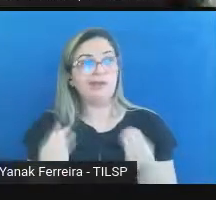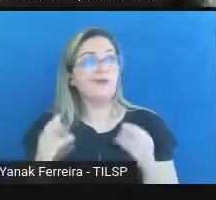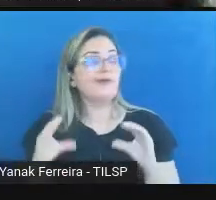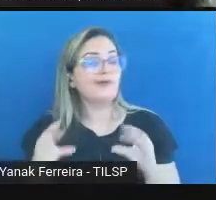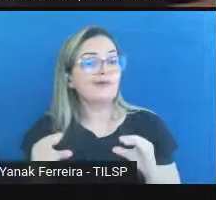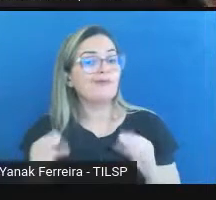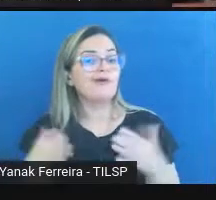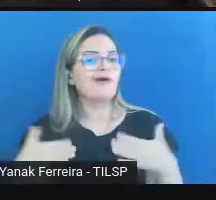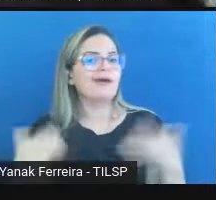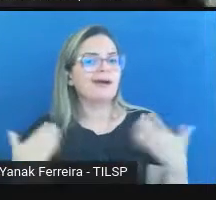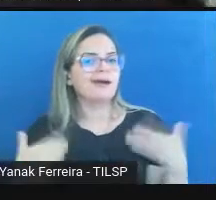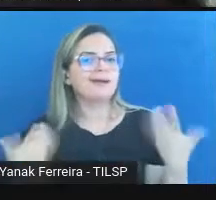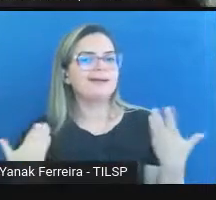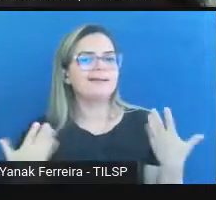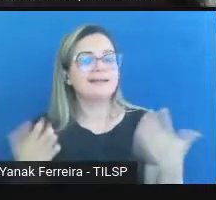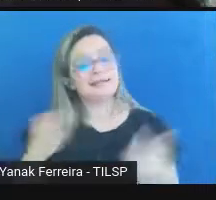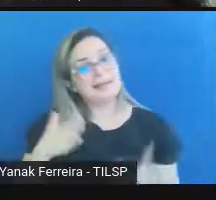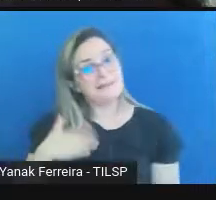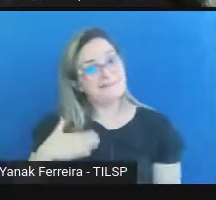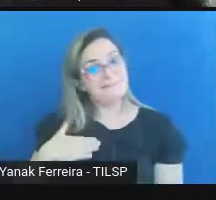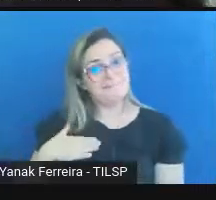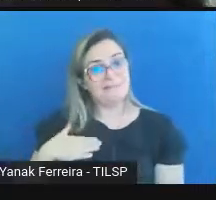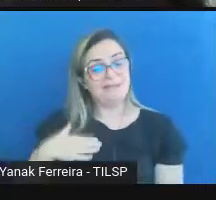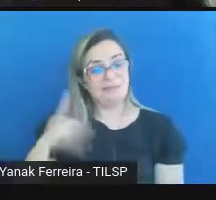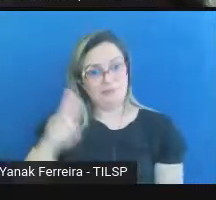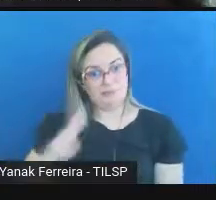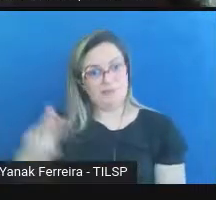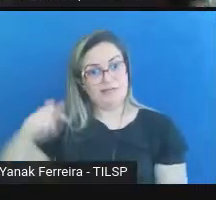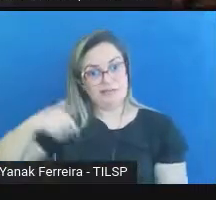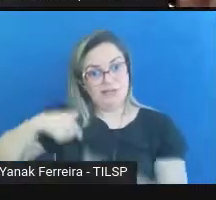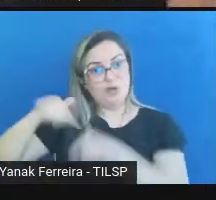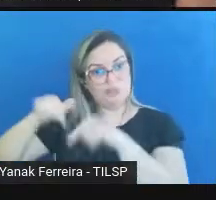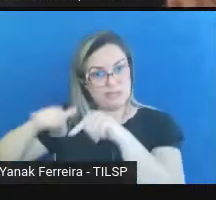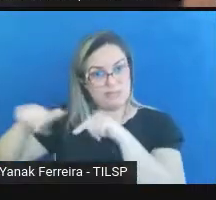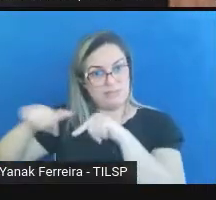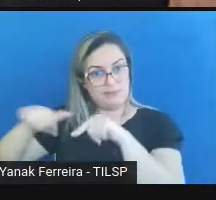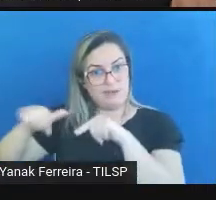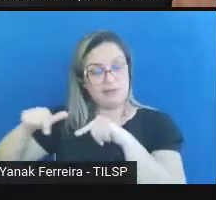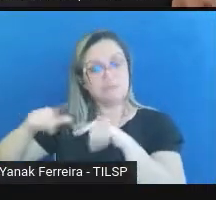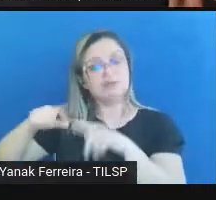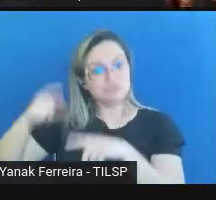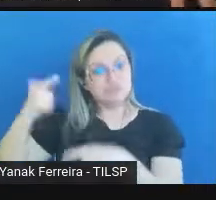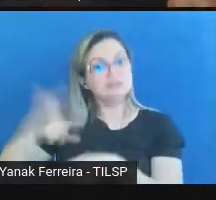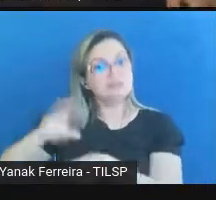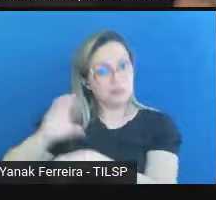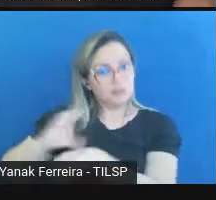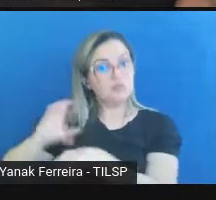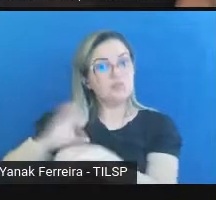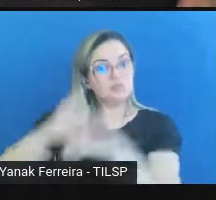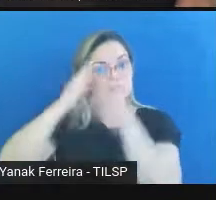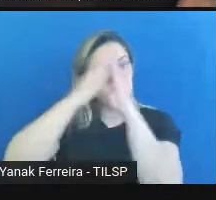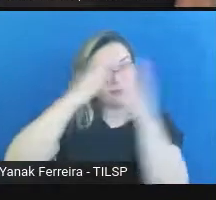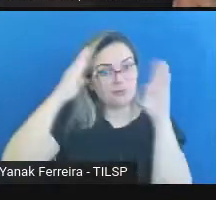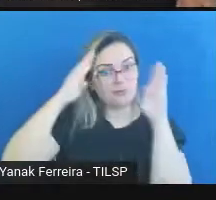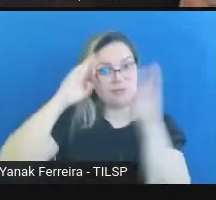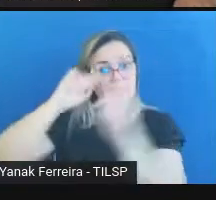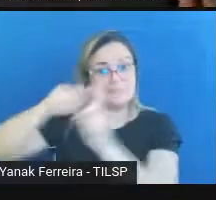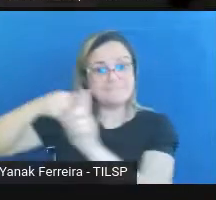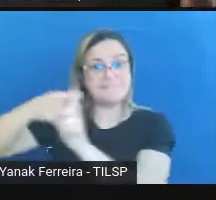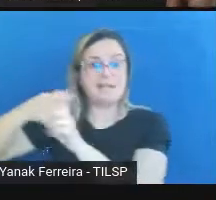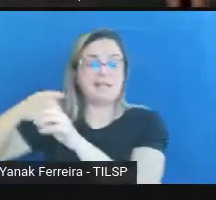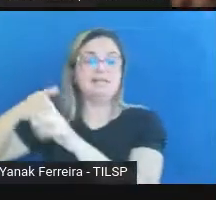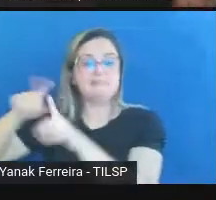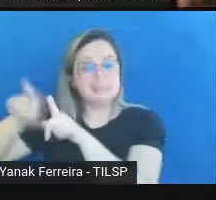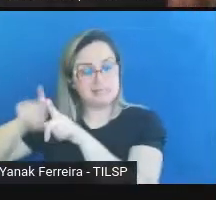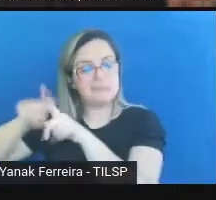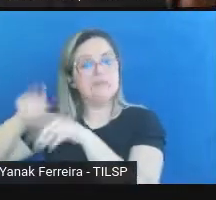alegria aqui na minha universidade na UF na Federal Fluminense que a gente tem um curso de biblioteconomia e curso de arquivologia e